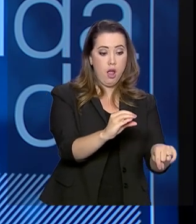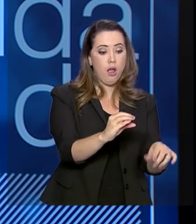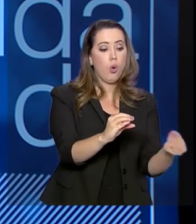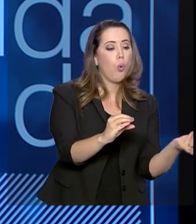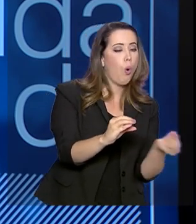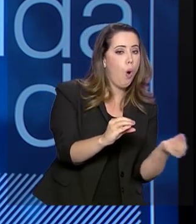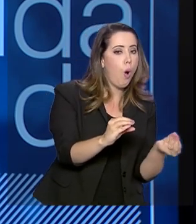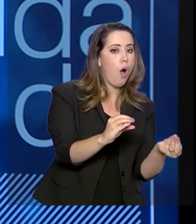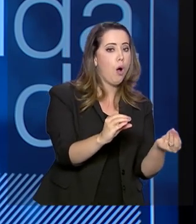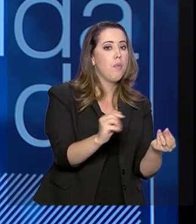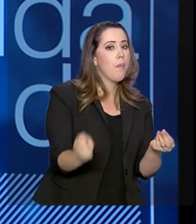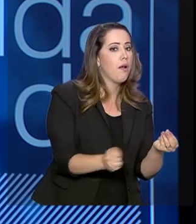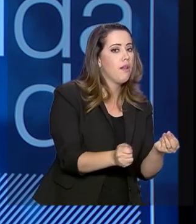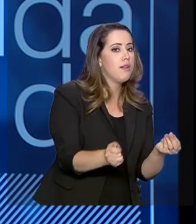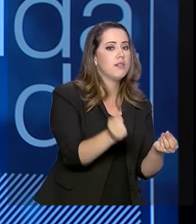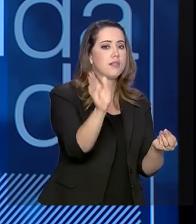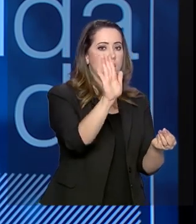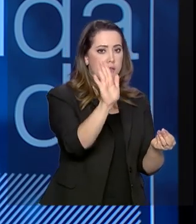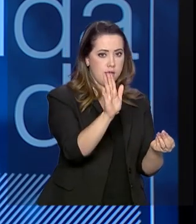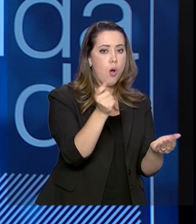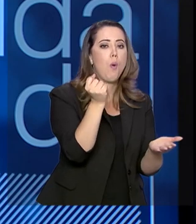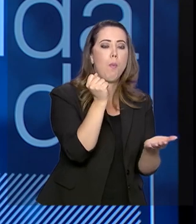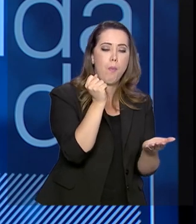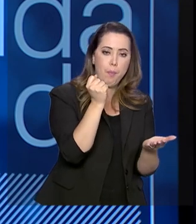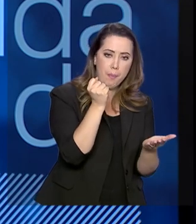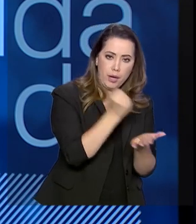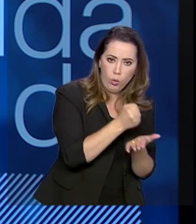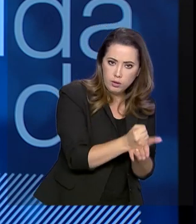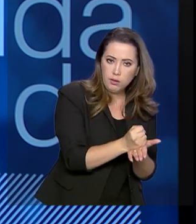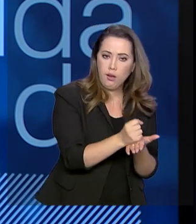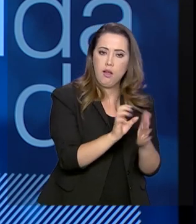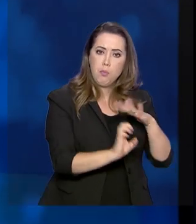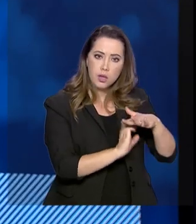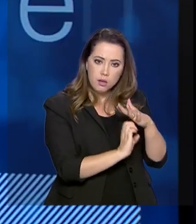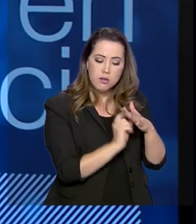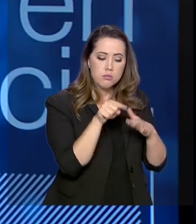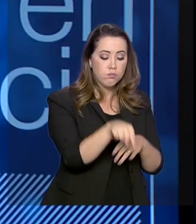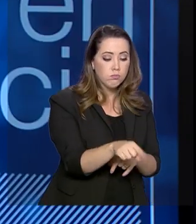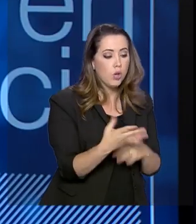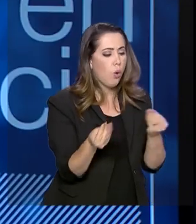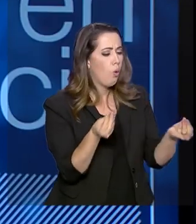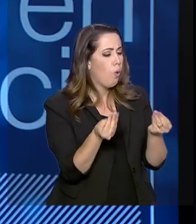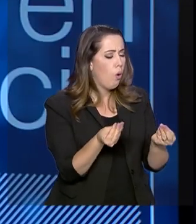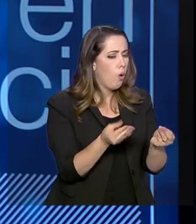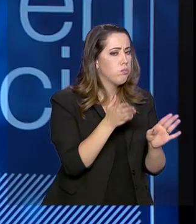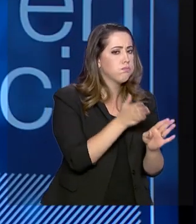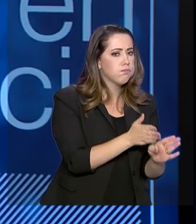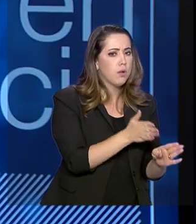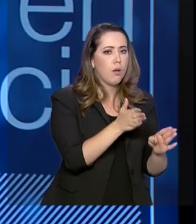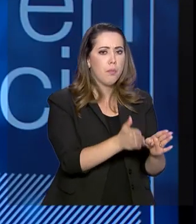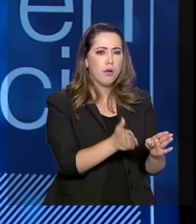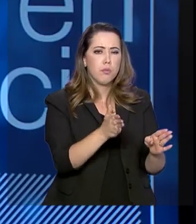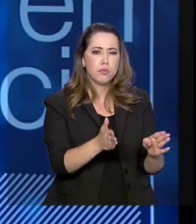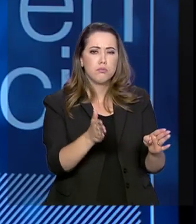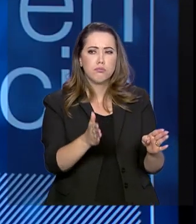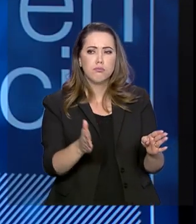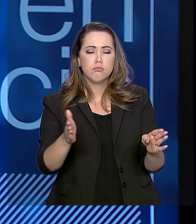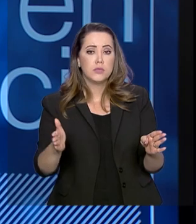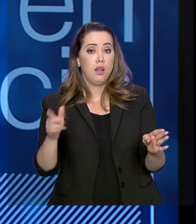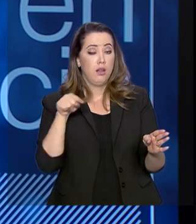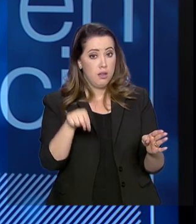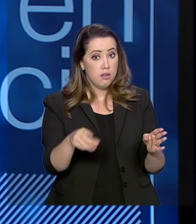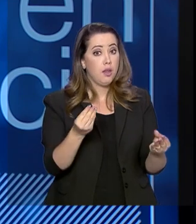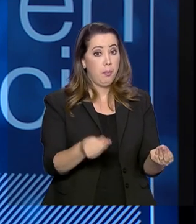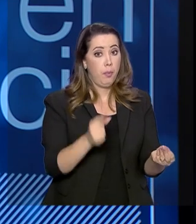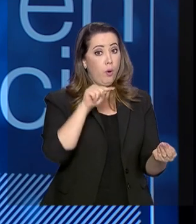por meio de pregão eletrônico para contratar o fornecedor, as medições do andamento da prestação do serviço ou da obra e a